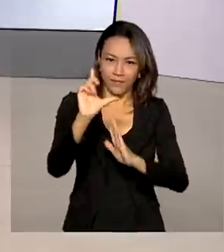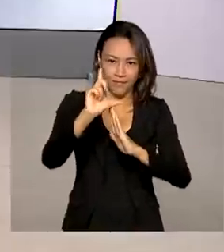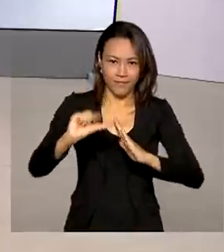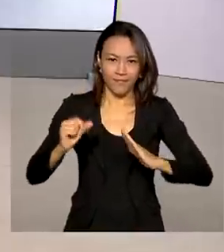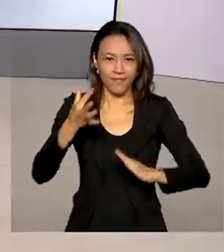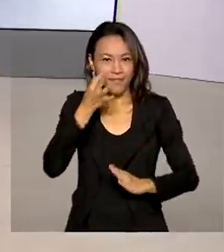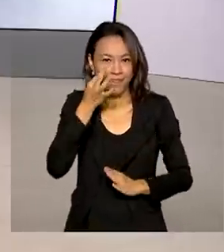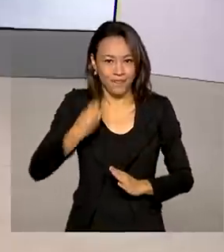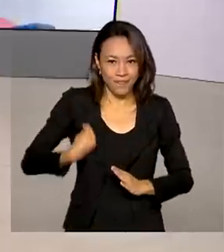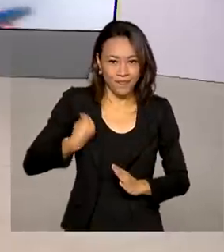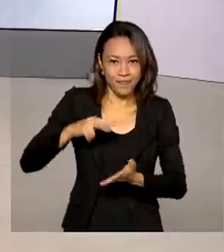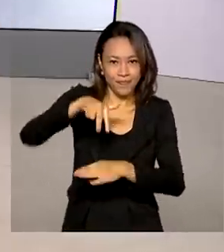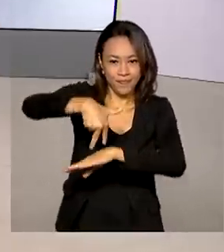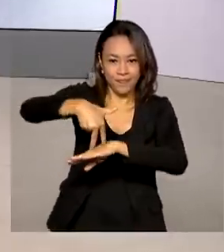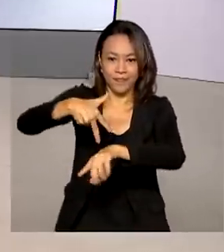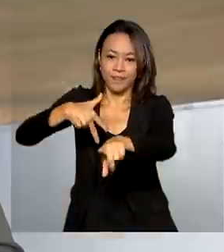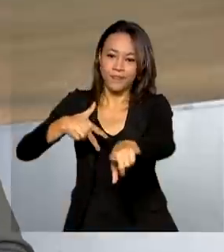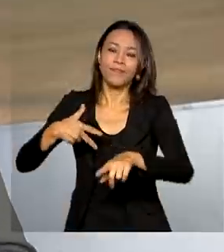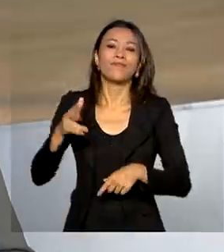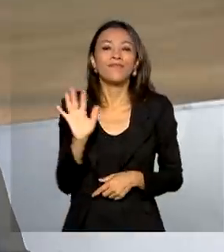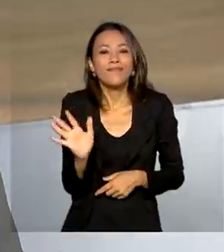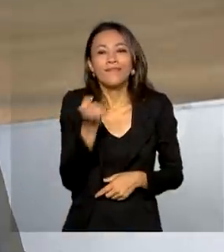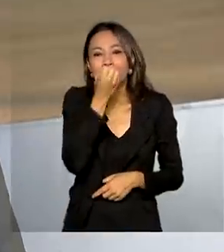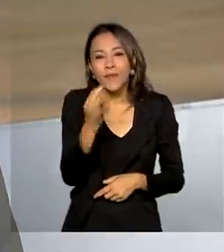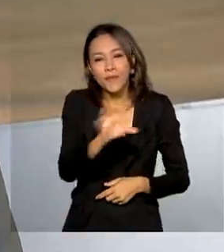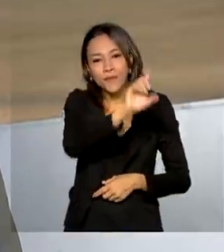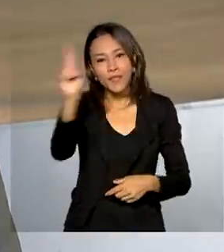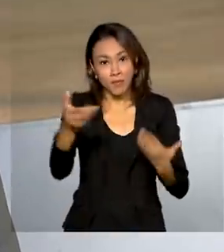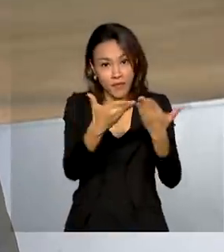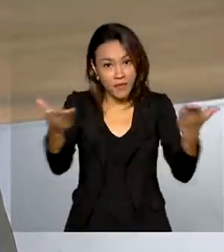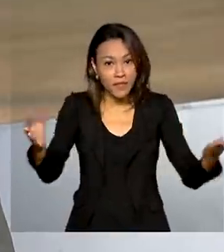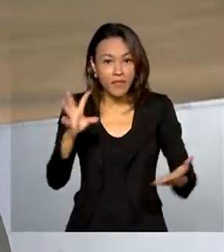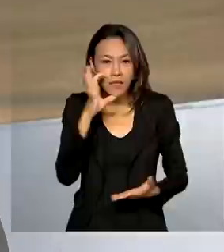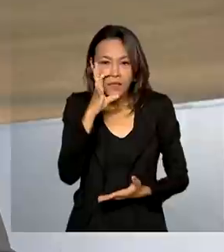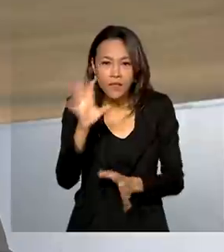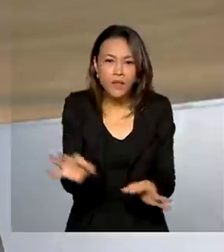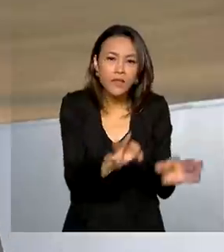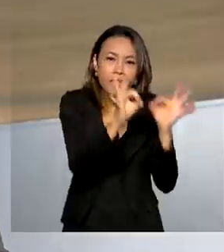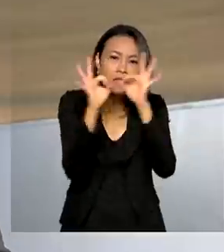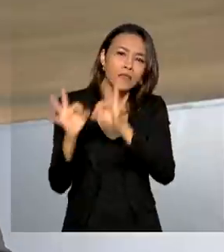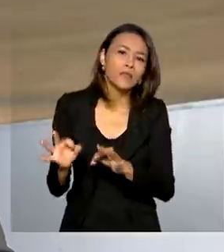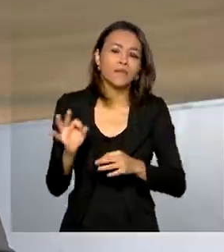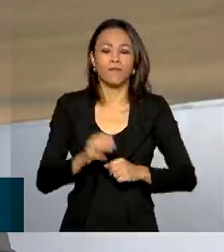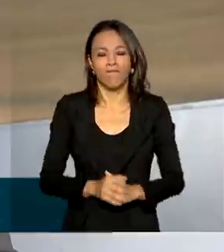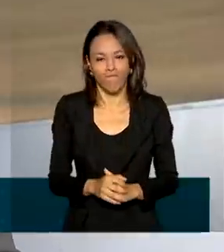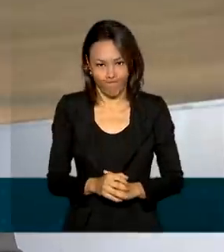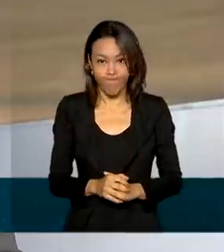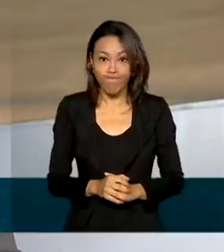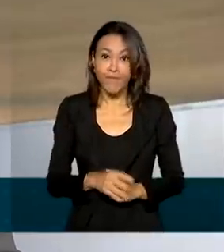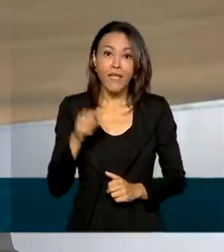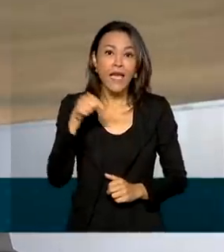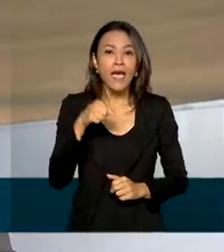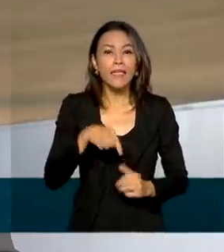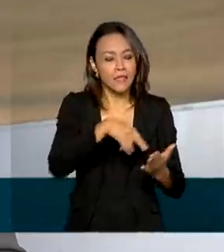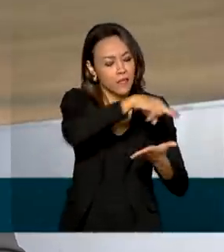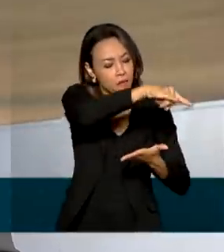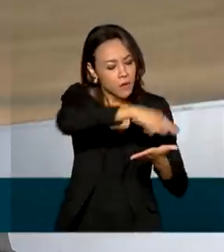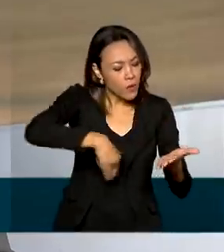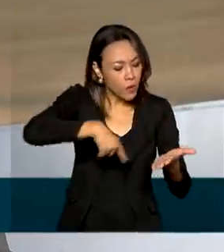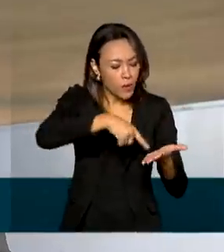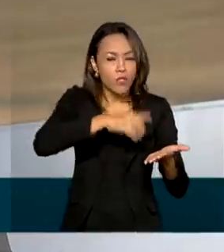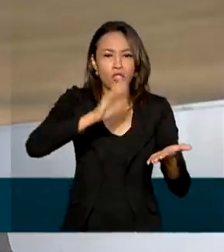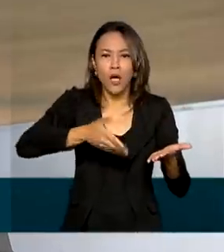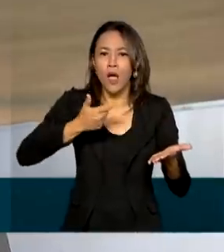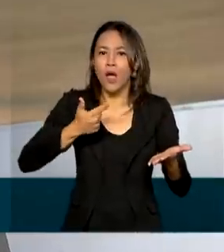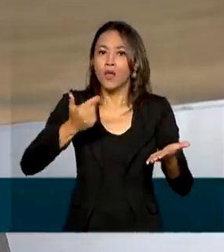Márcia, bom dia. Oi, Renata. Bom dia para você. Bom dia a todo mundo que está nos acompanhando. Olha, Renata, essa resolução foi divulgada no Diário